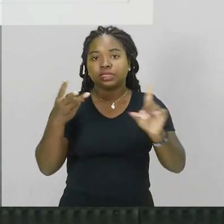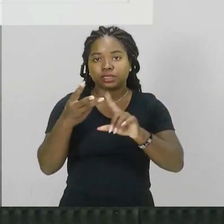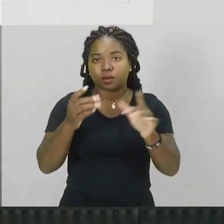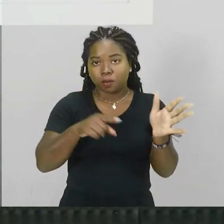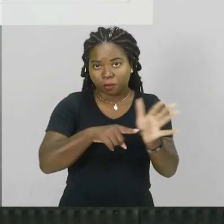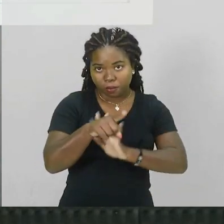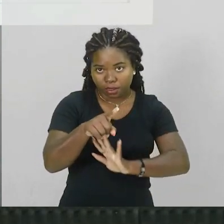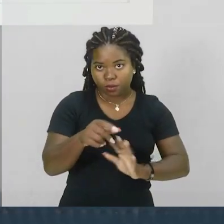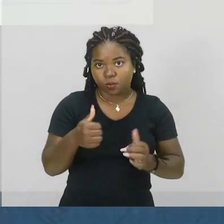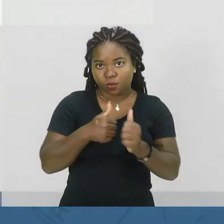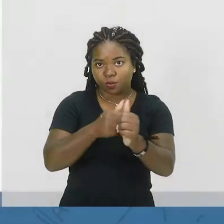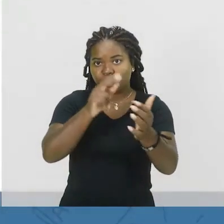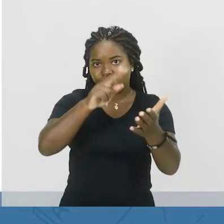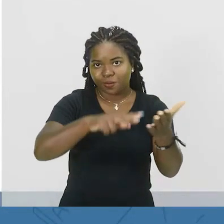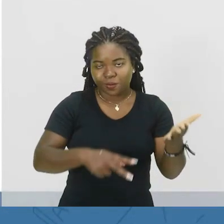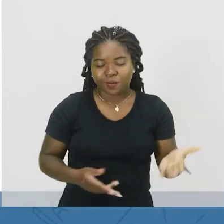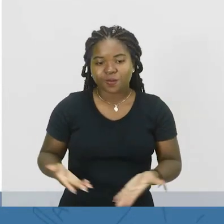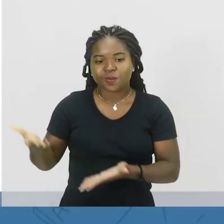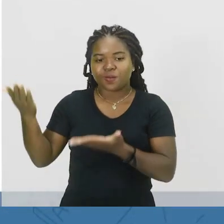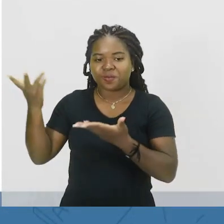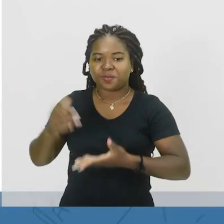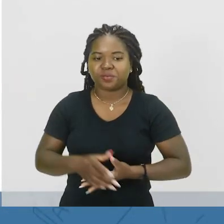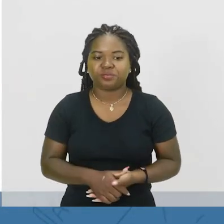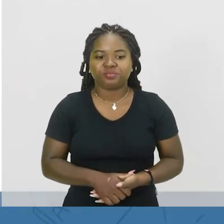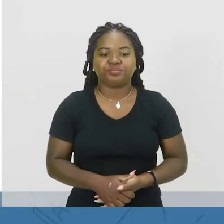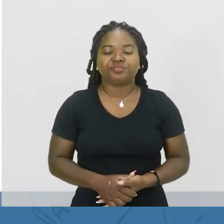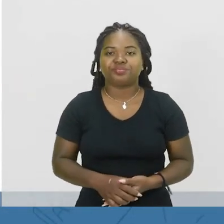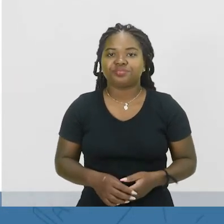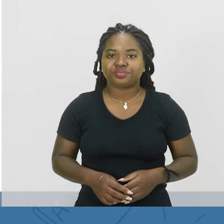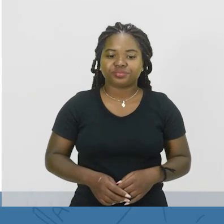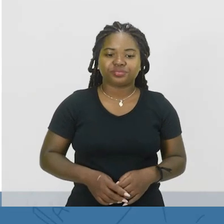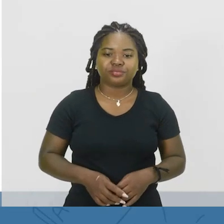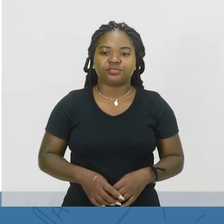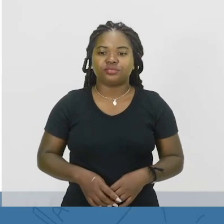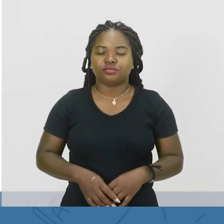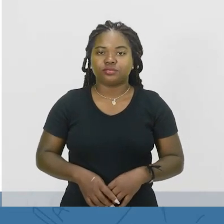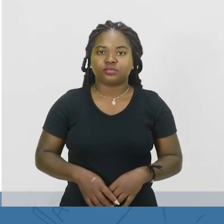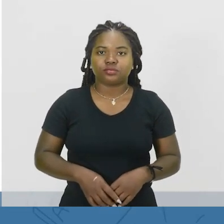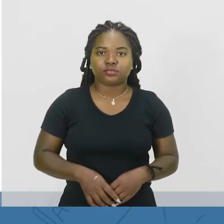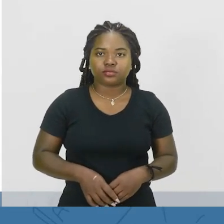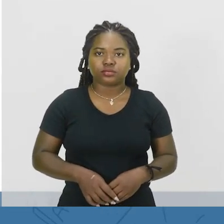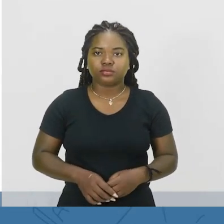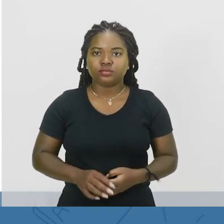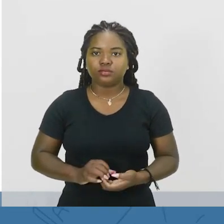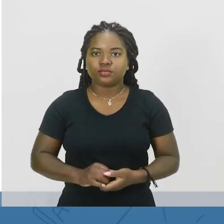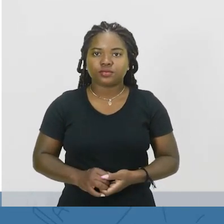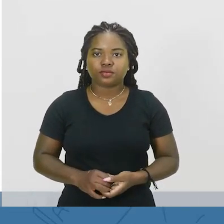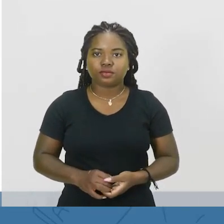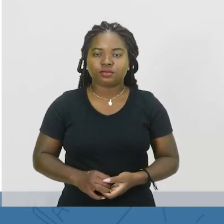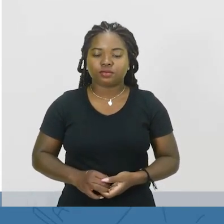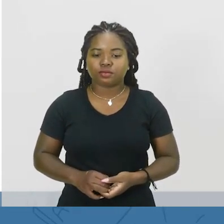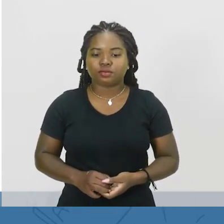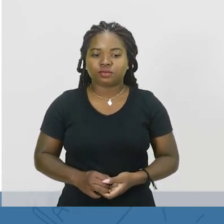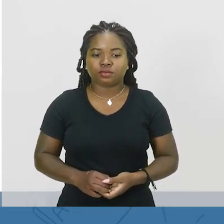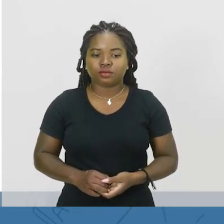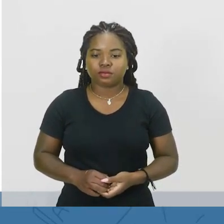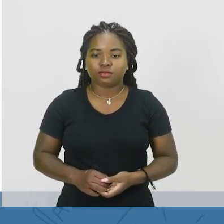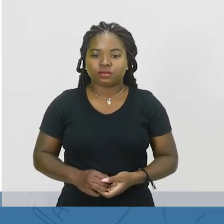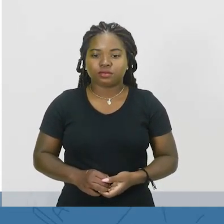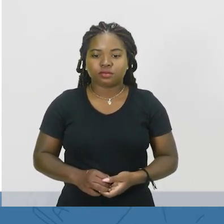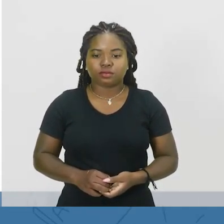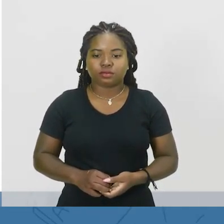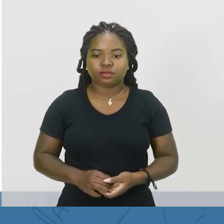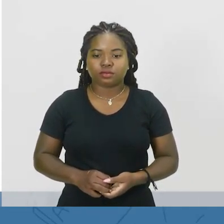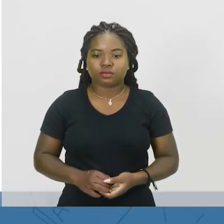3 né? tem assim é sabido que as lentes descartáveis ou lentes usadas nos